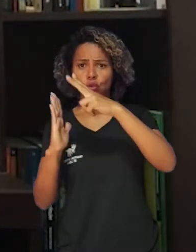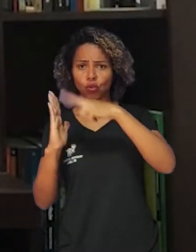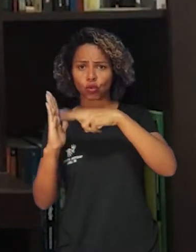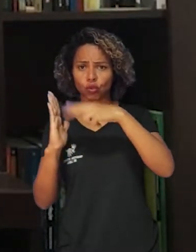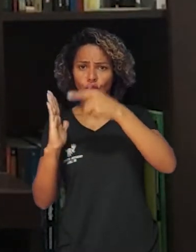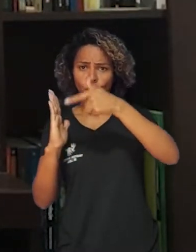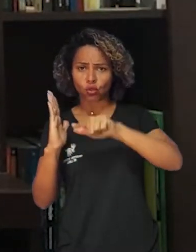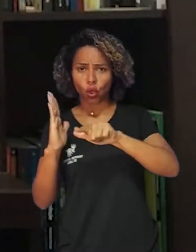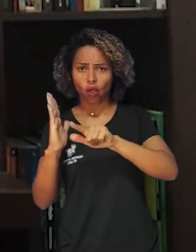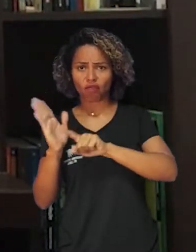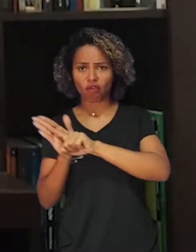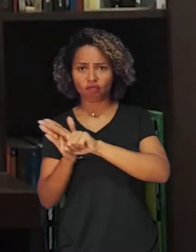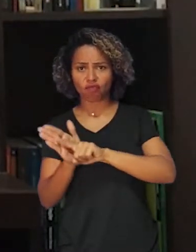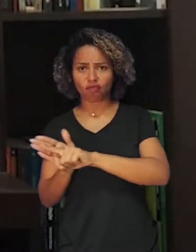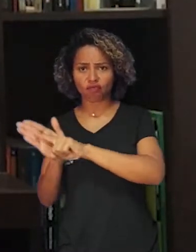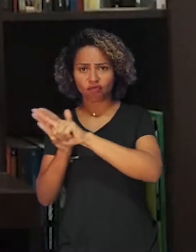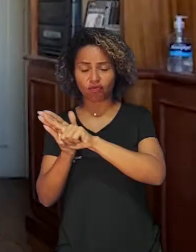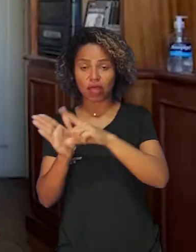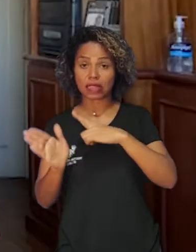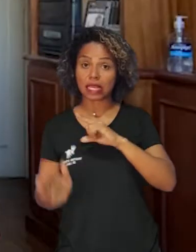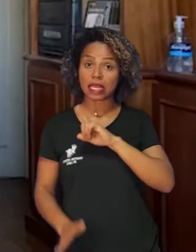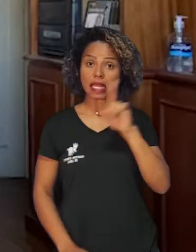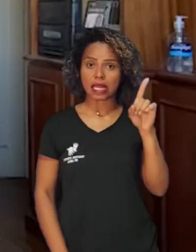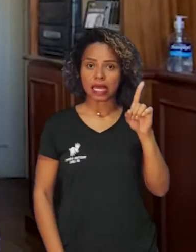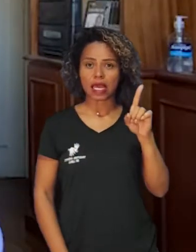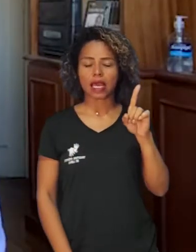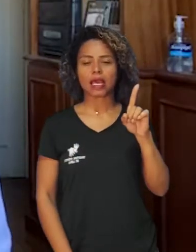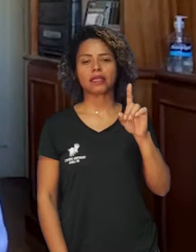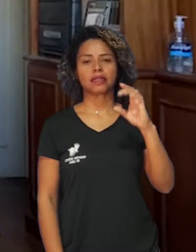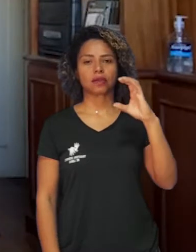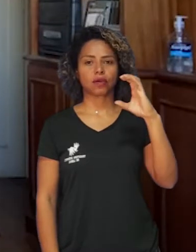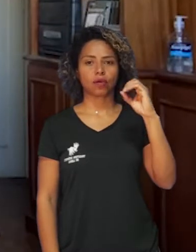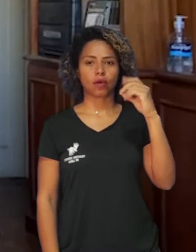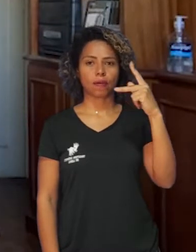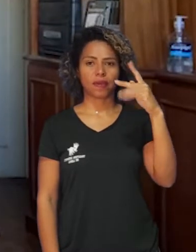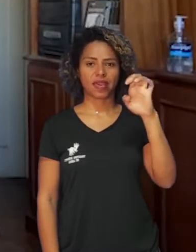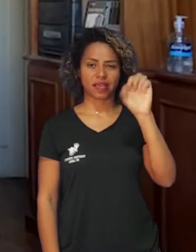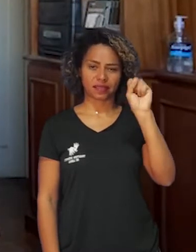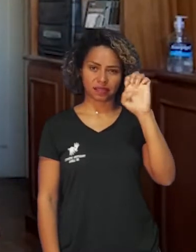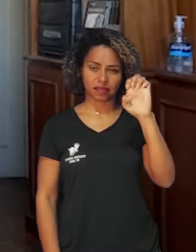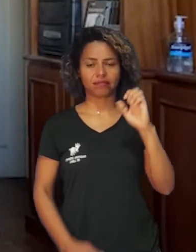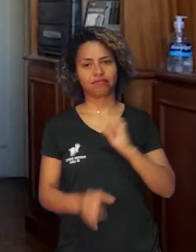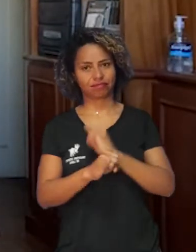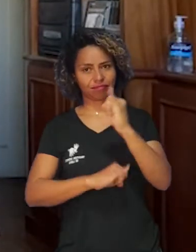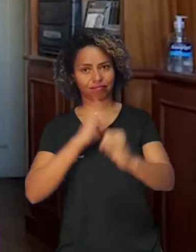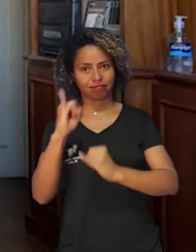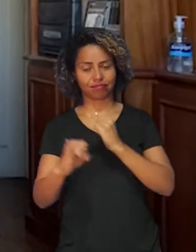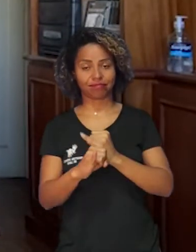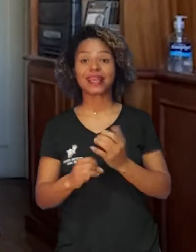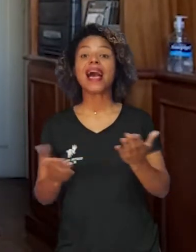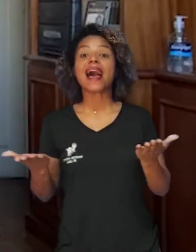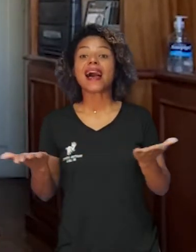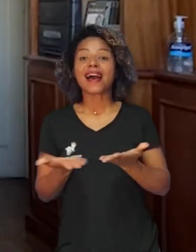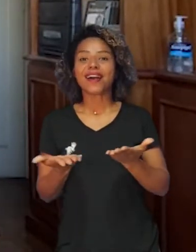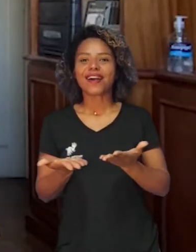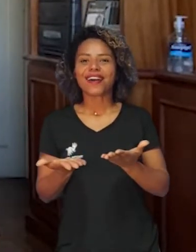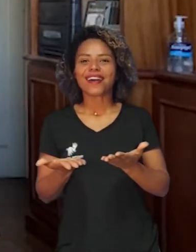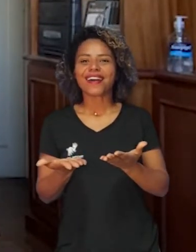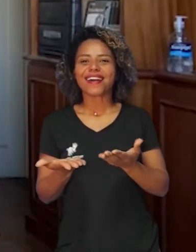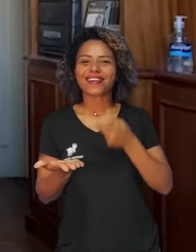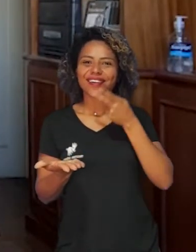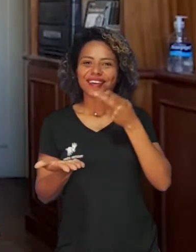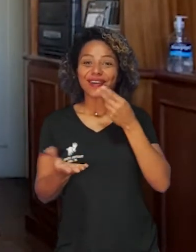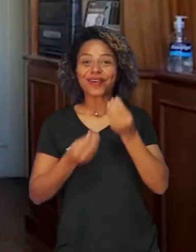dia 26 de agosto no site da Copese. E Vitor, agora vamos falar sobre a 73ª Reunião